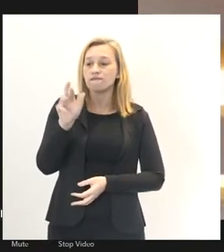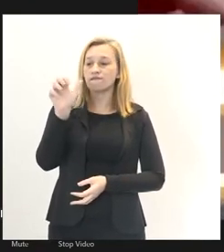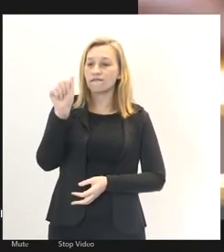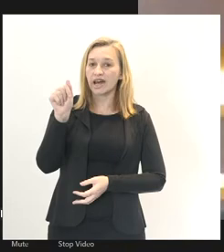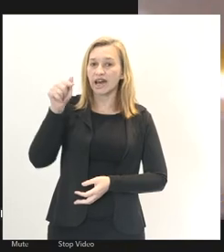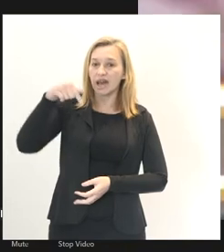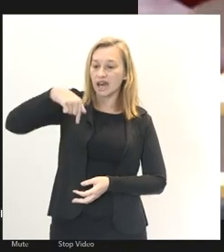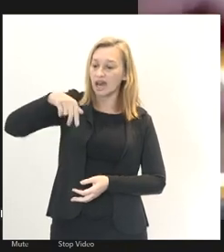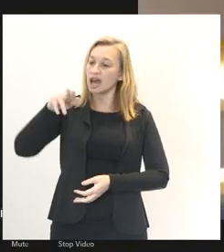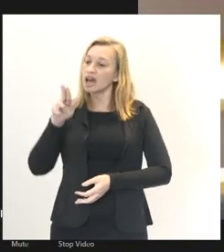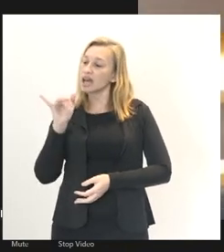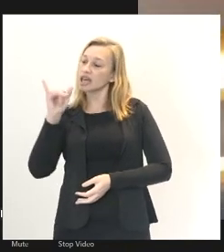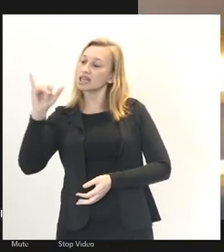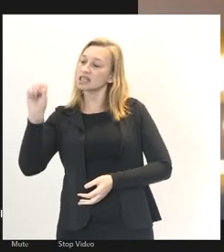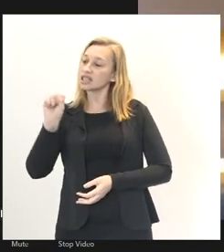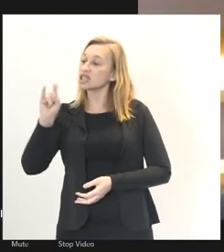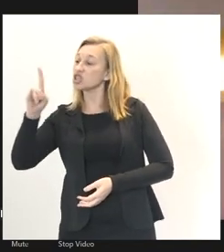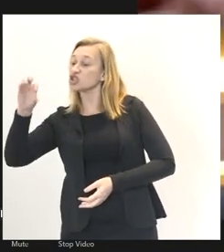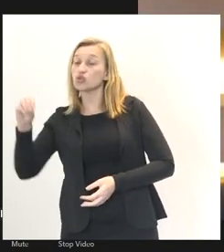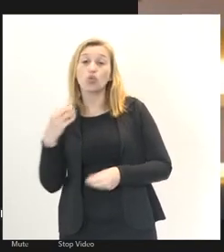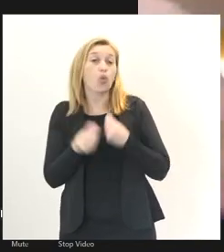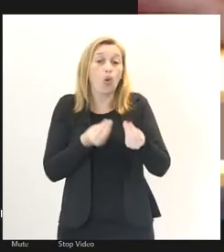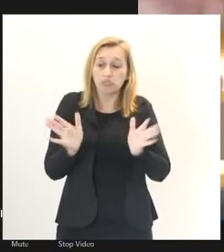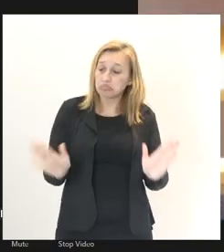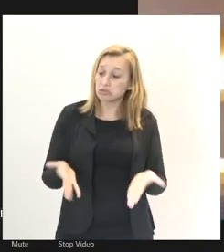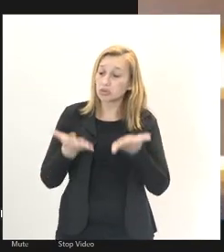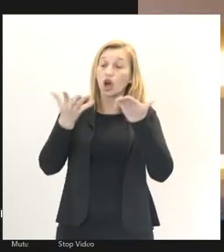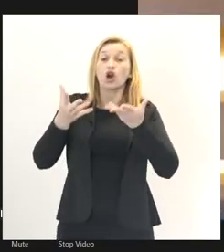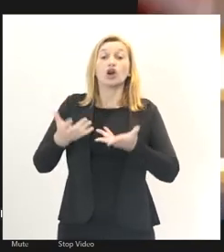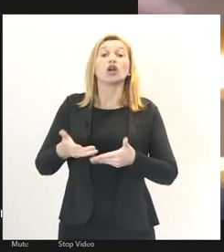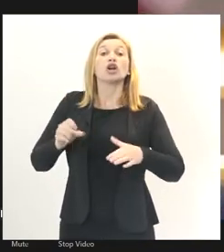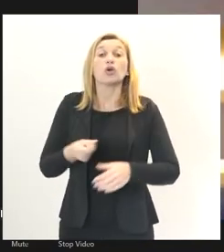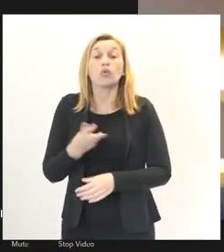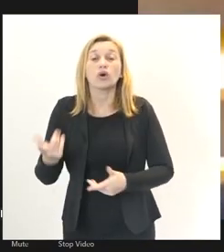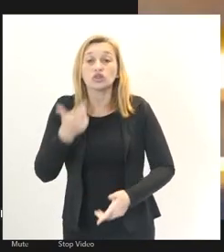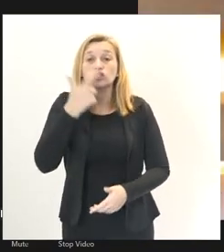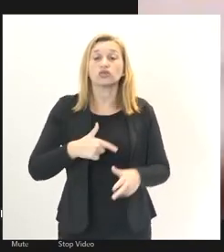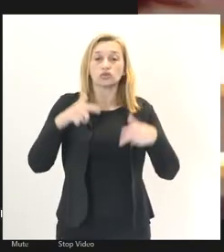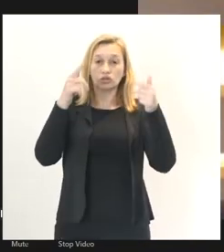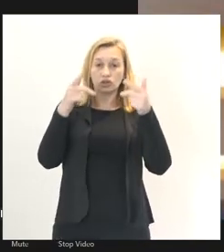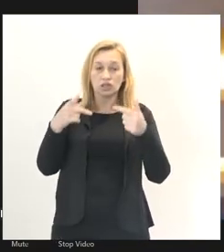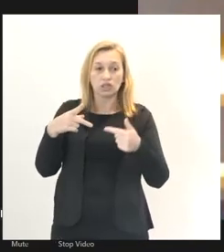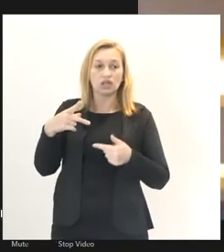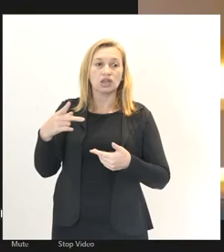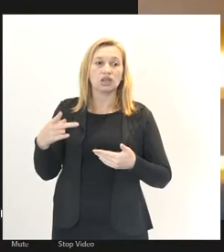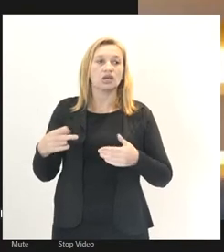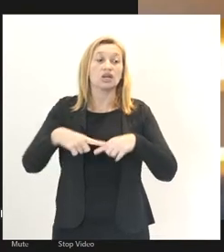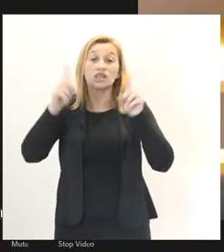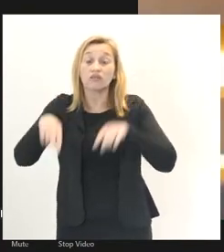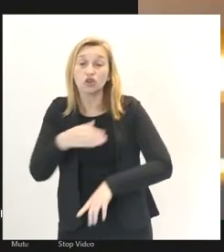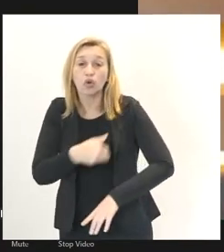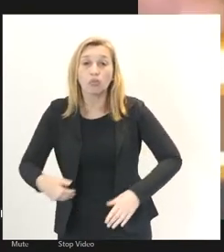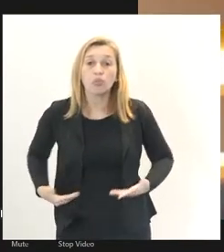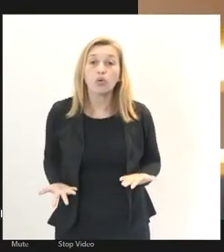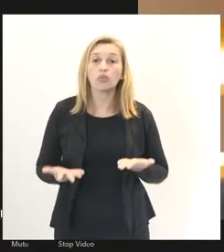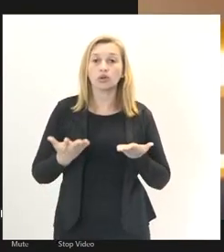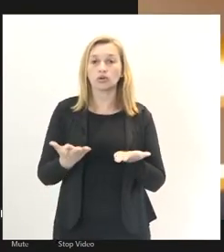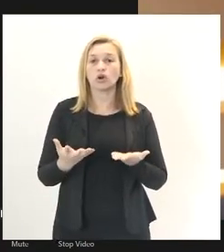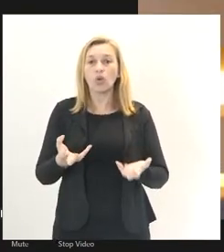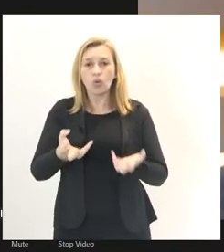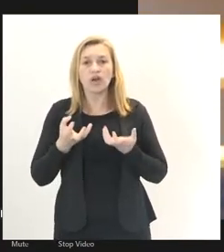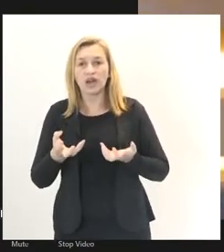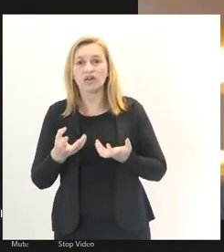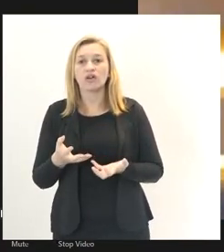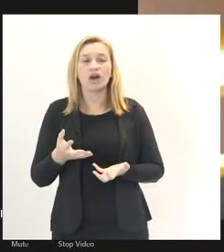como nós somos estimulados enquanto servidores aproveitando, buscando todo esse desmonte, não, eu agora quero me